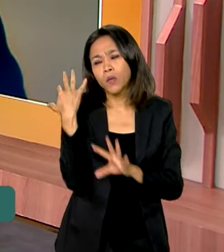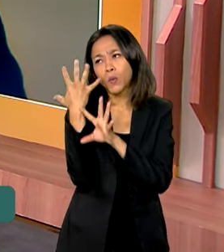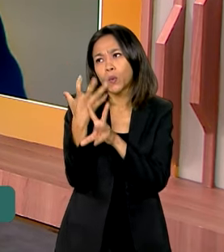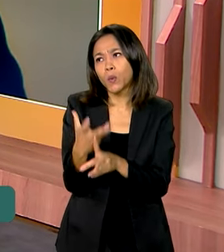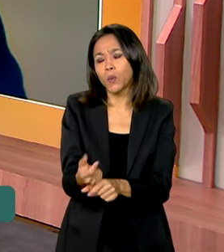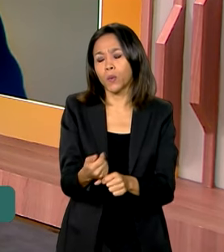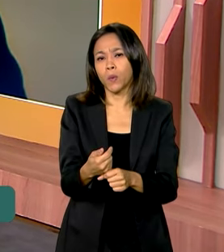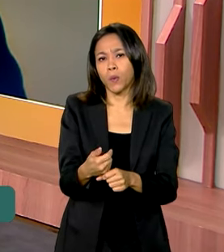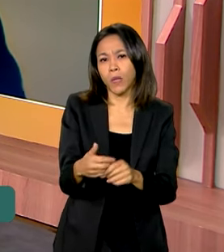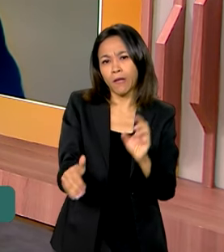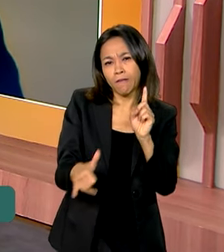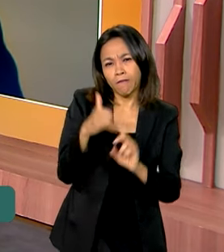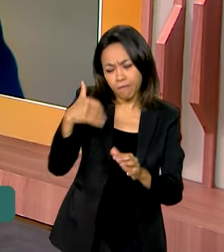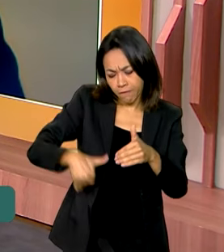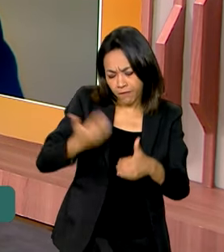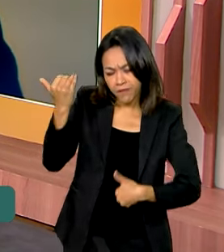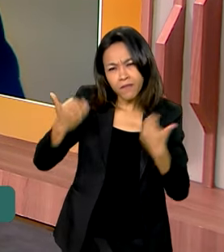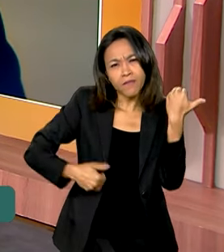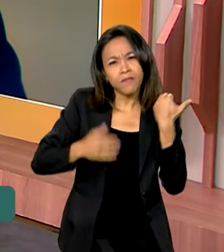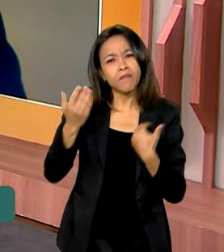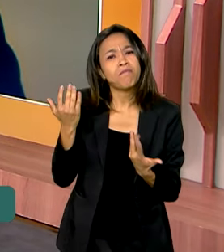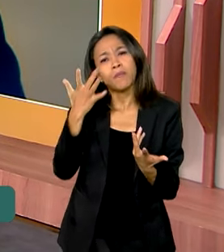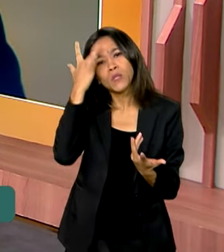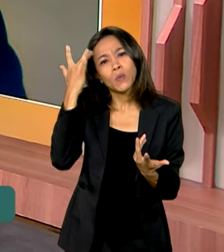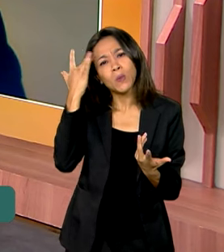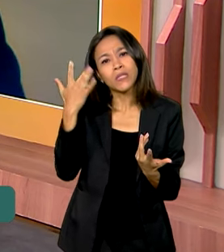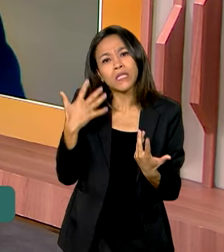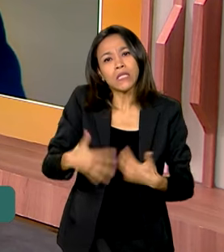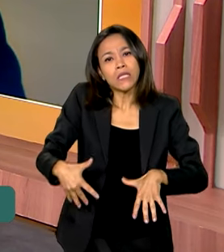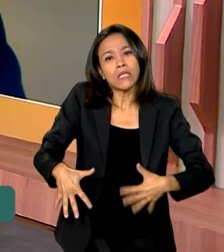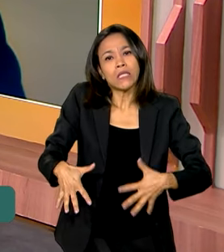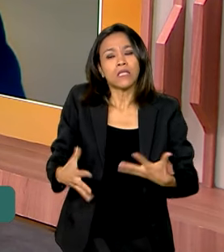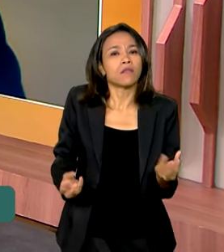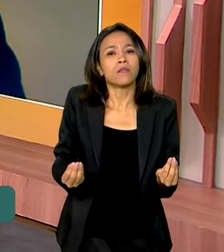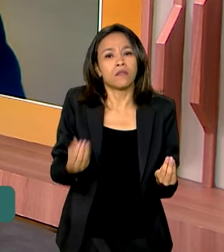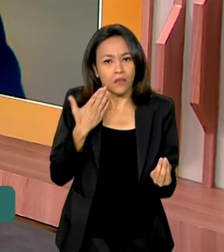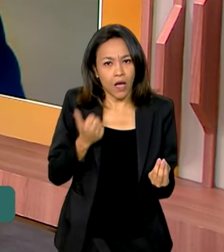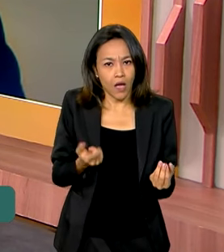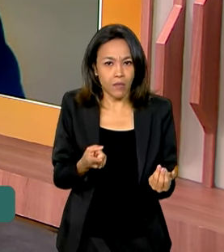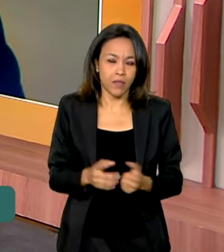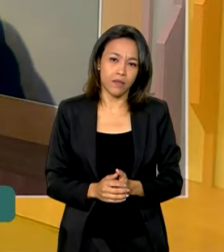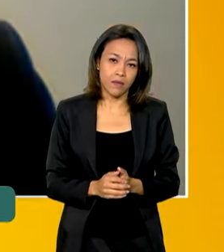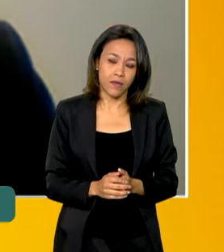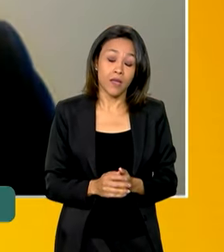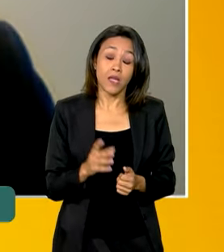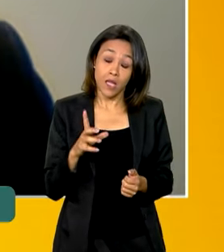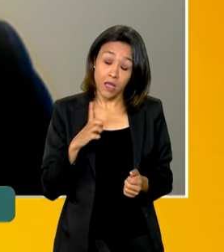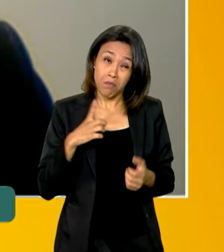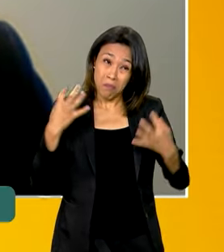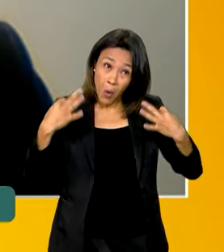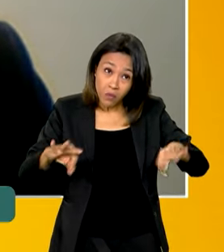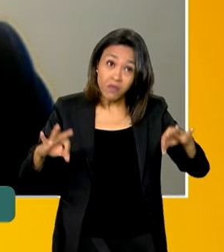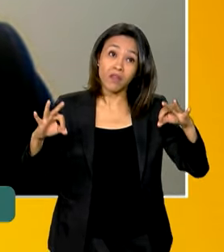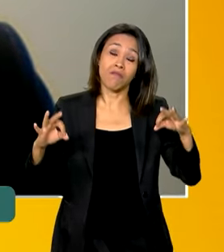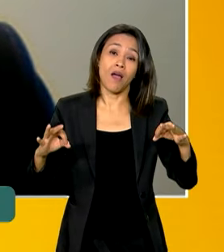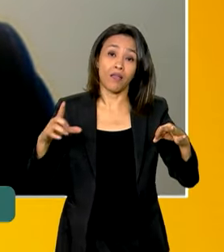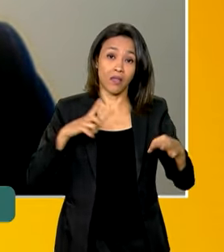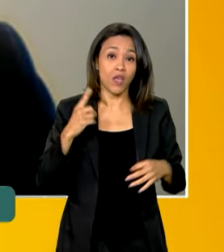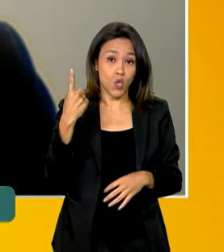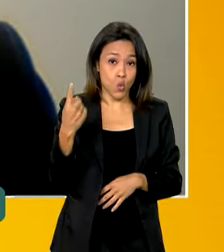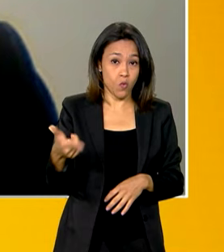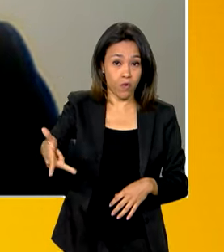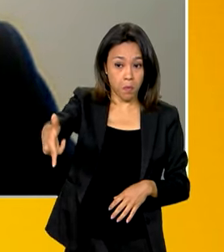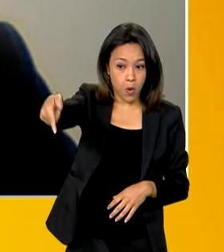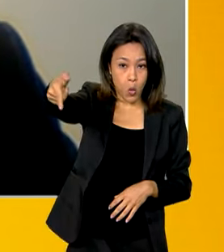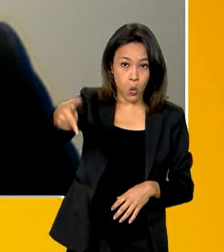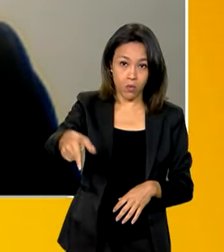conflitos aí nos dois estados? Olha, nossos balanços iniciais a gente até então confirmar, nós temos um indígena que foi baleado